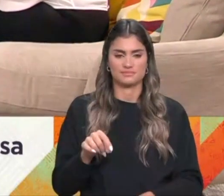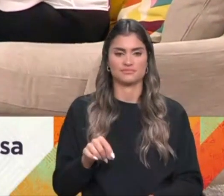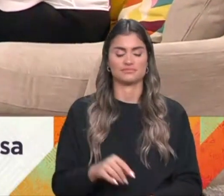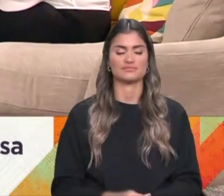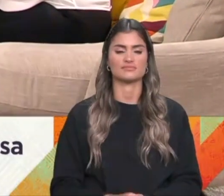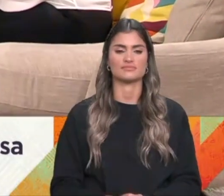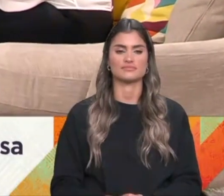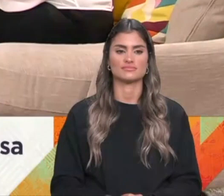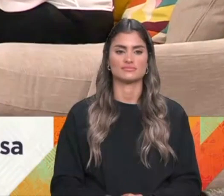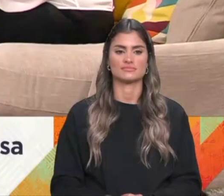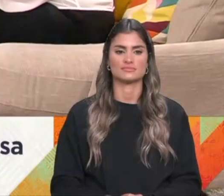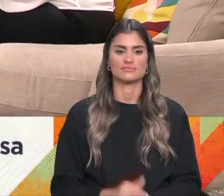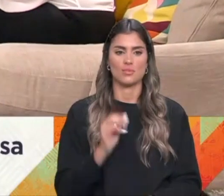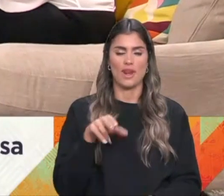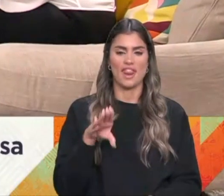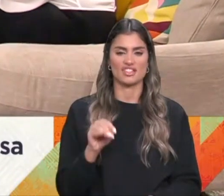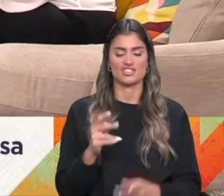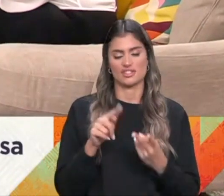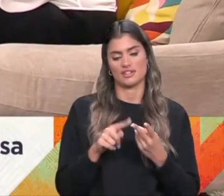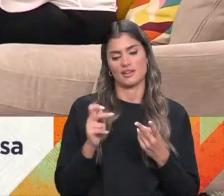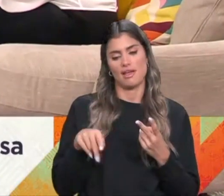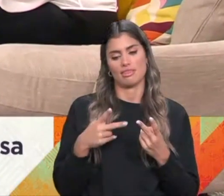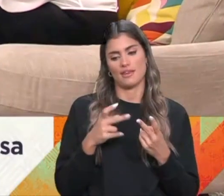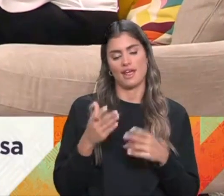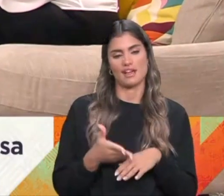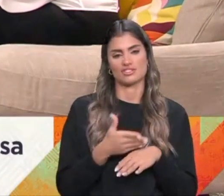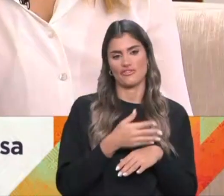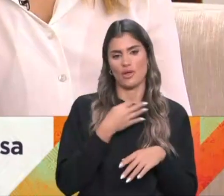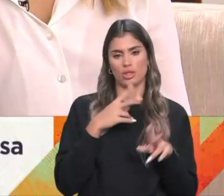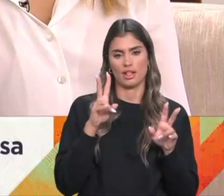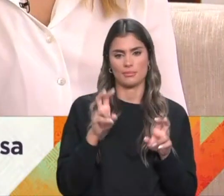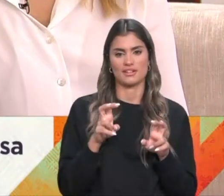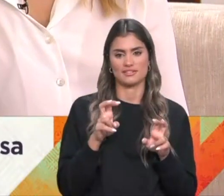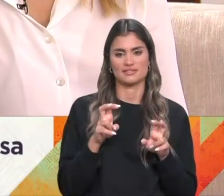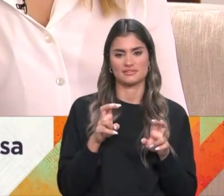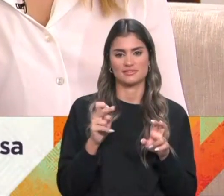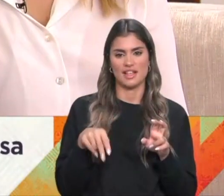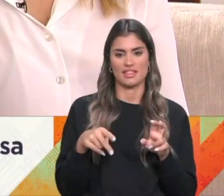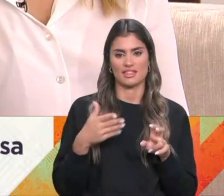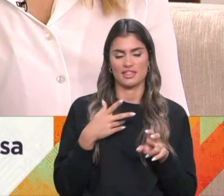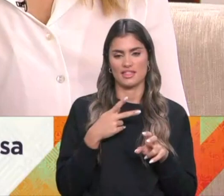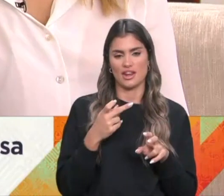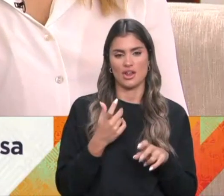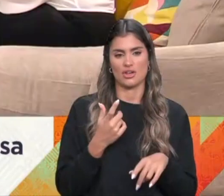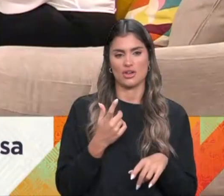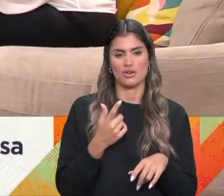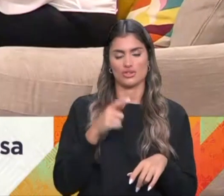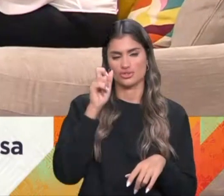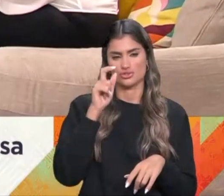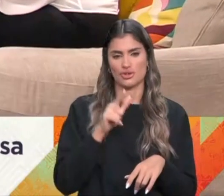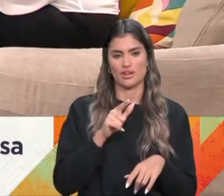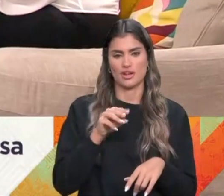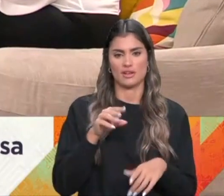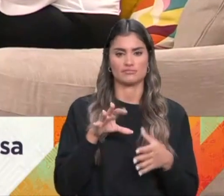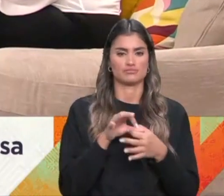cruzando a Inês com a Andreia. antes de introduzir o belíssimo tema que a Andreia nos traz, nós estamos a embrulhar a vossa história toda com a Maria da Fonte,